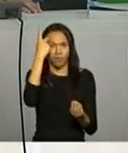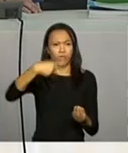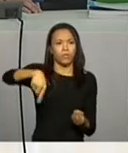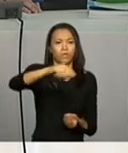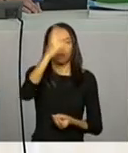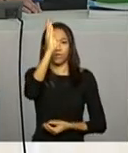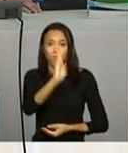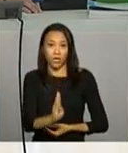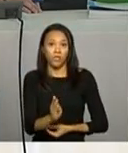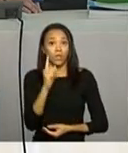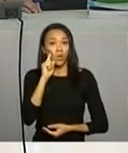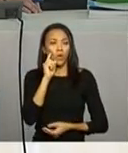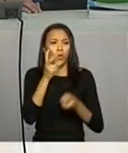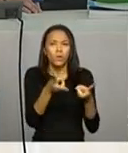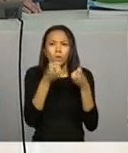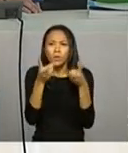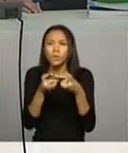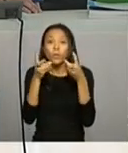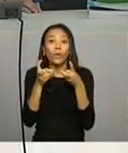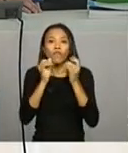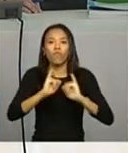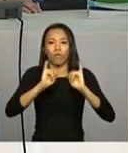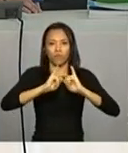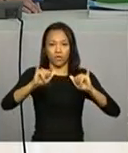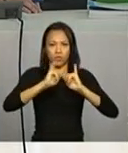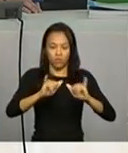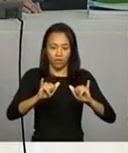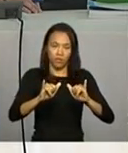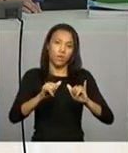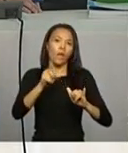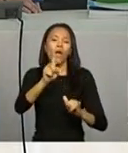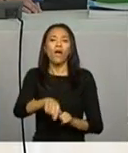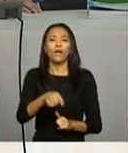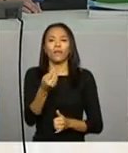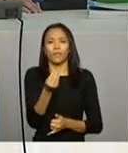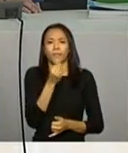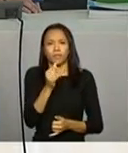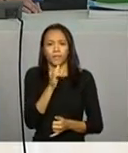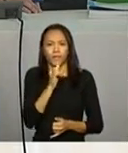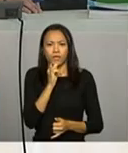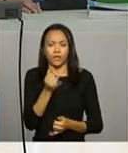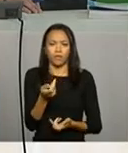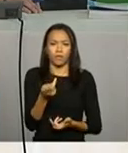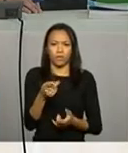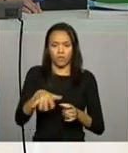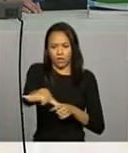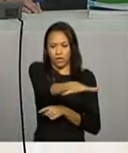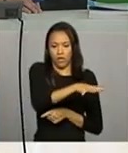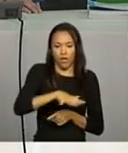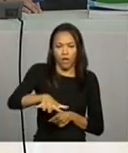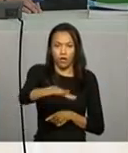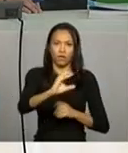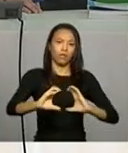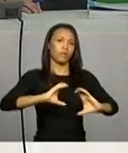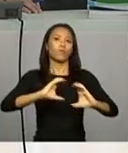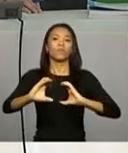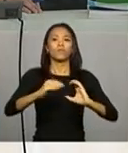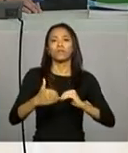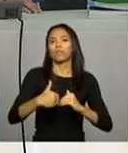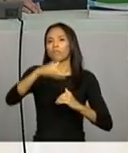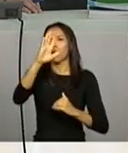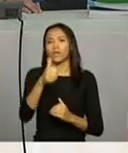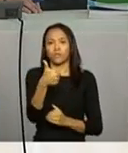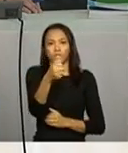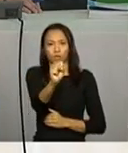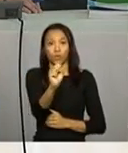maior pesquisa que existe no mercado, seja publicitário, seja mercado de comunicação sobre setor. São mais de 18 mil